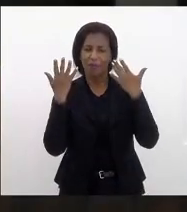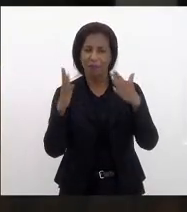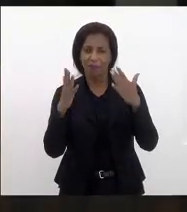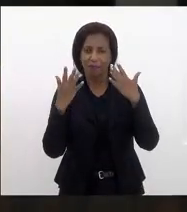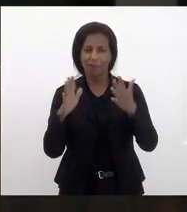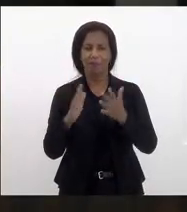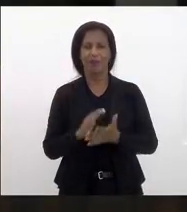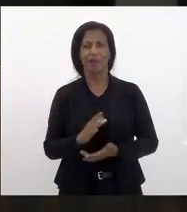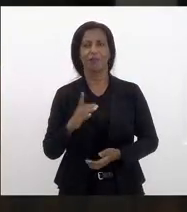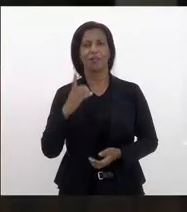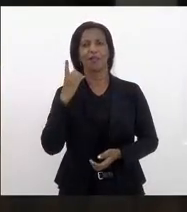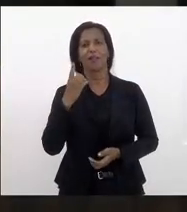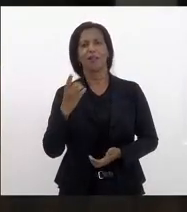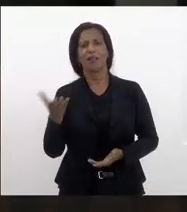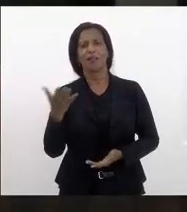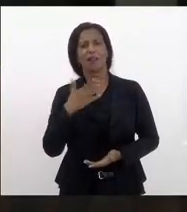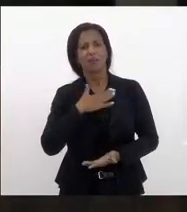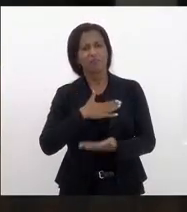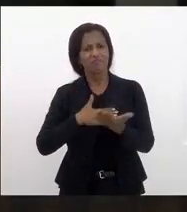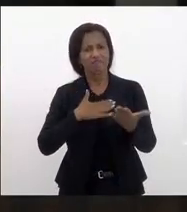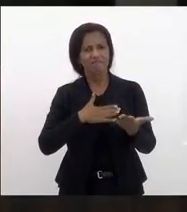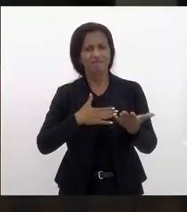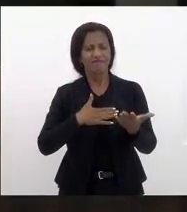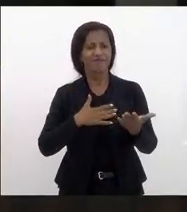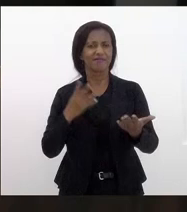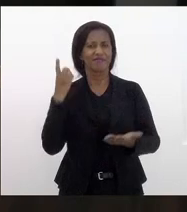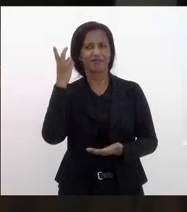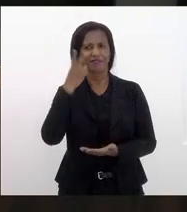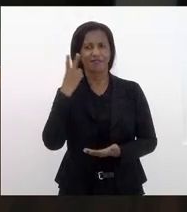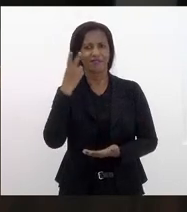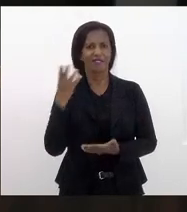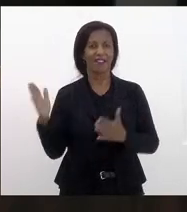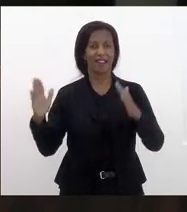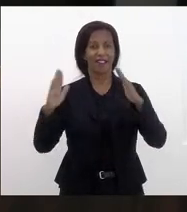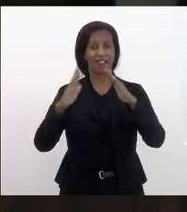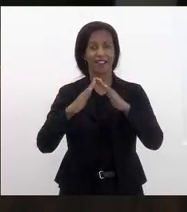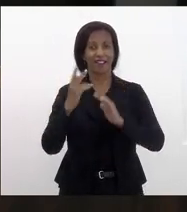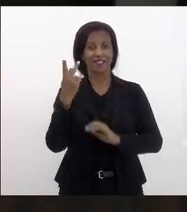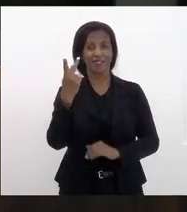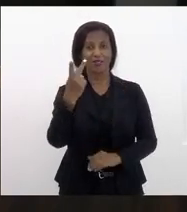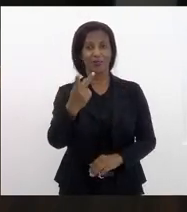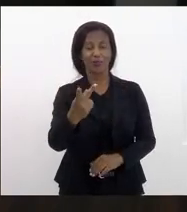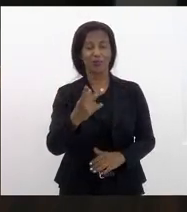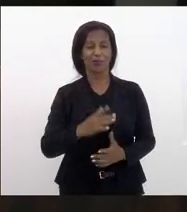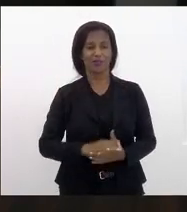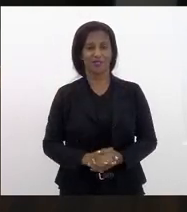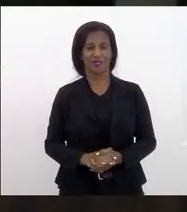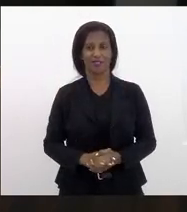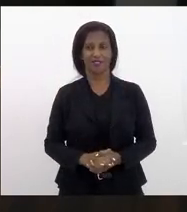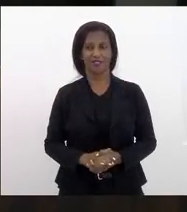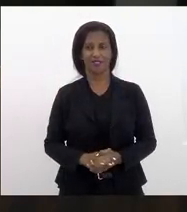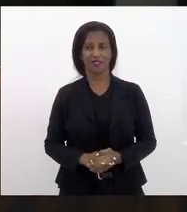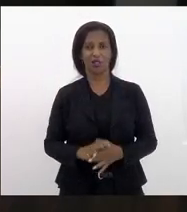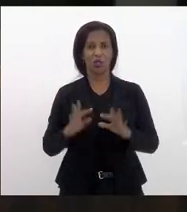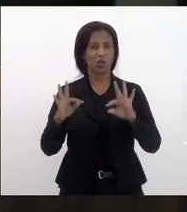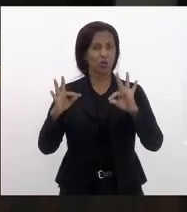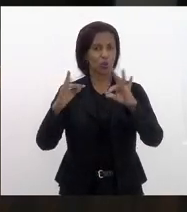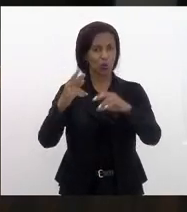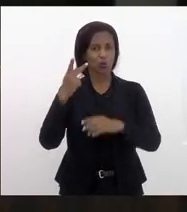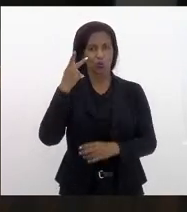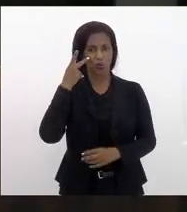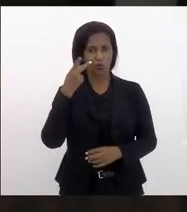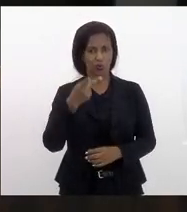deputado José Velho, pelo registro. Seja muito bem-vinda, vereadora. Casa é sua, como de todas e todos os